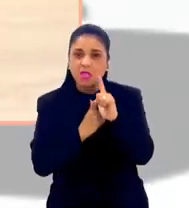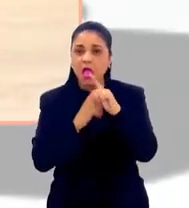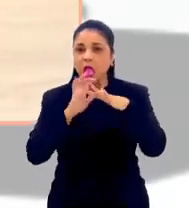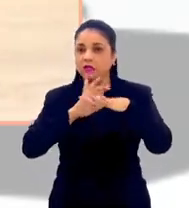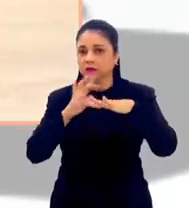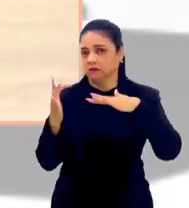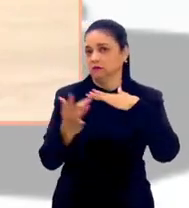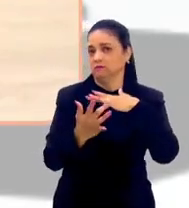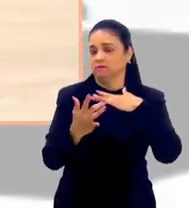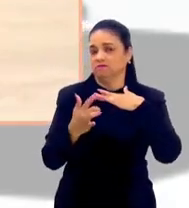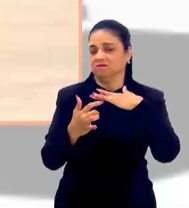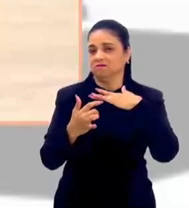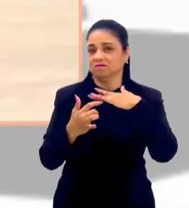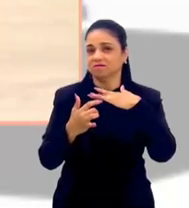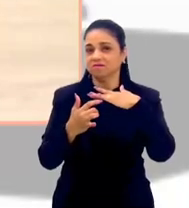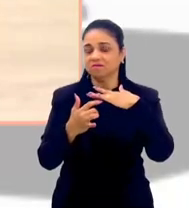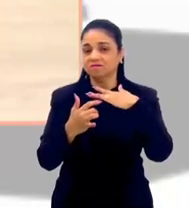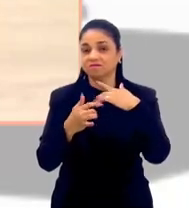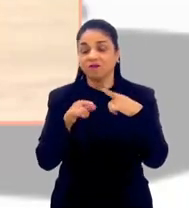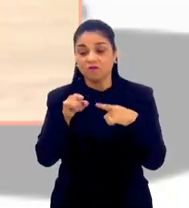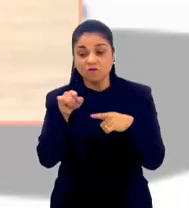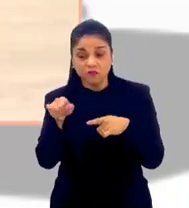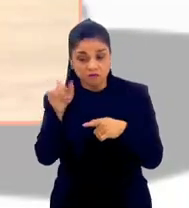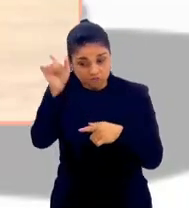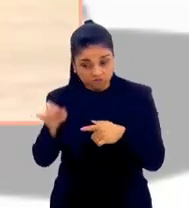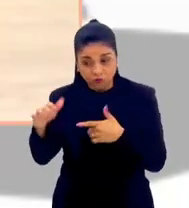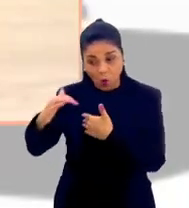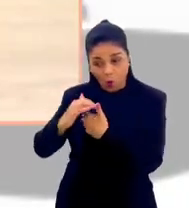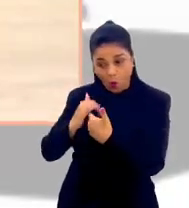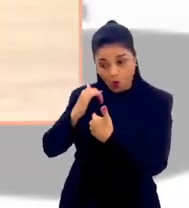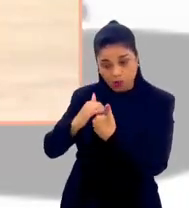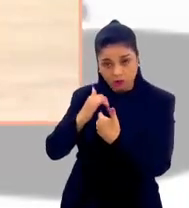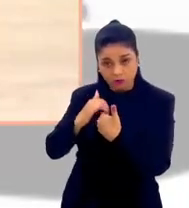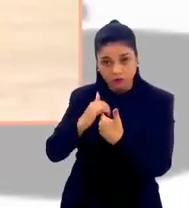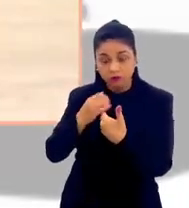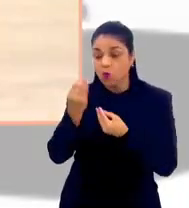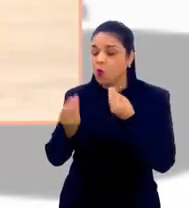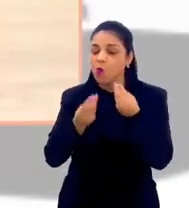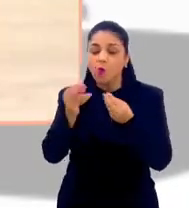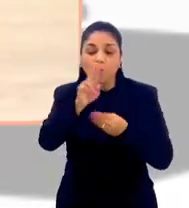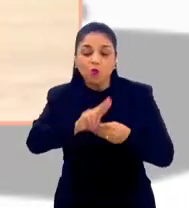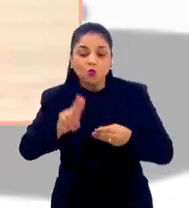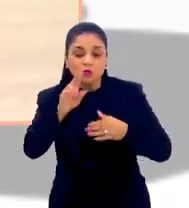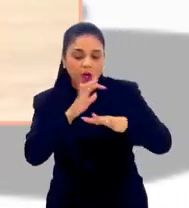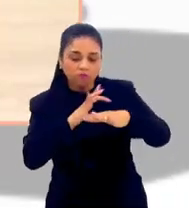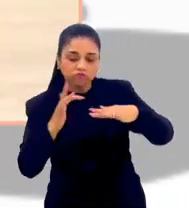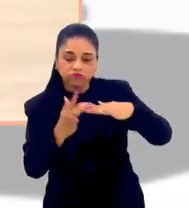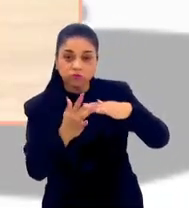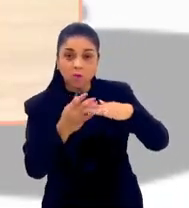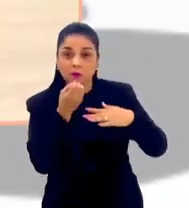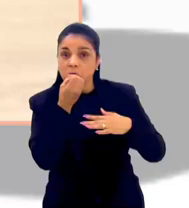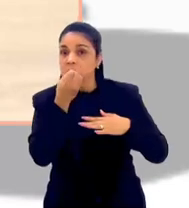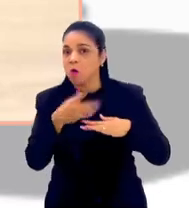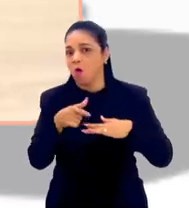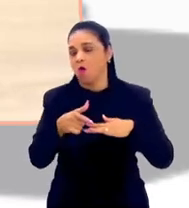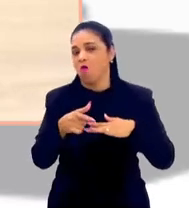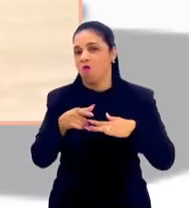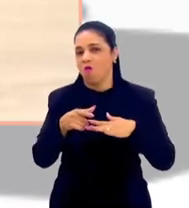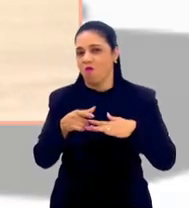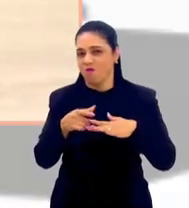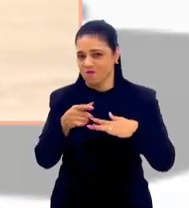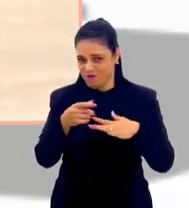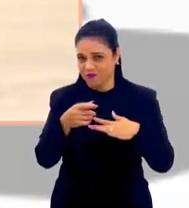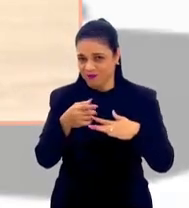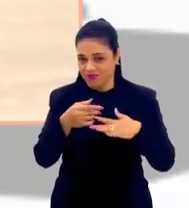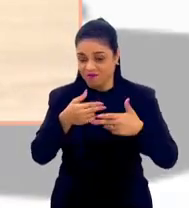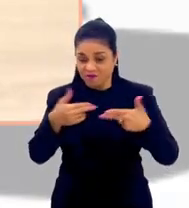né? Porque você está aqui orientando como usar a rede social para o bem, quer dizer, para se beneficiar